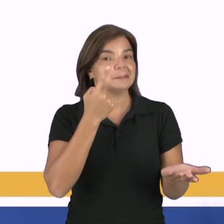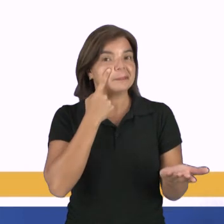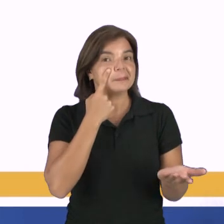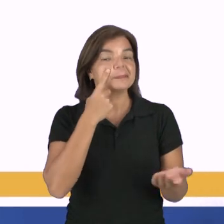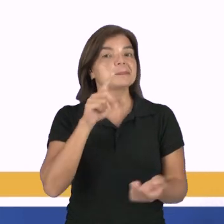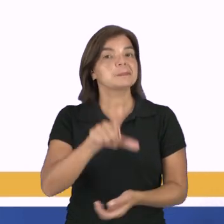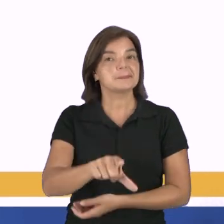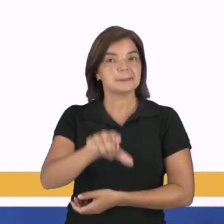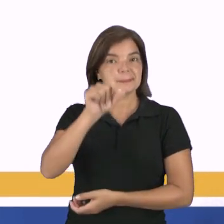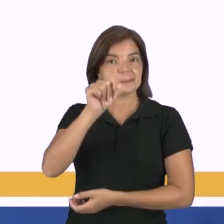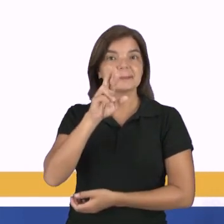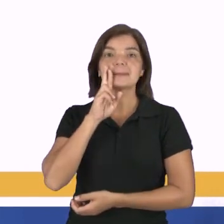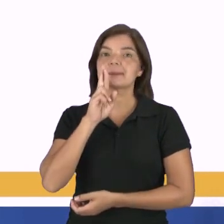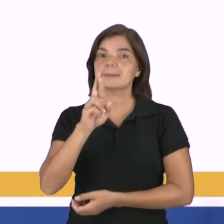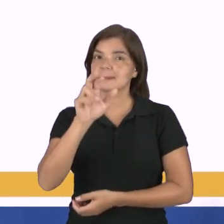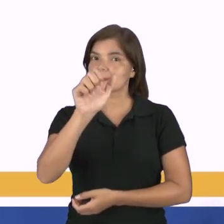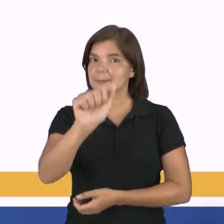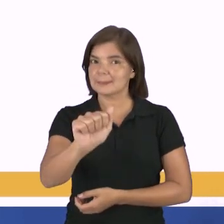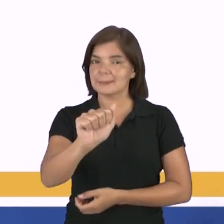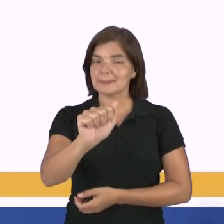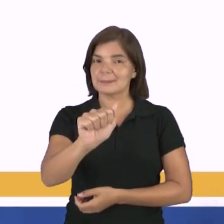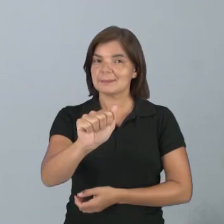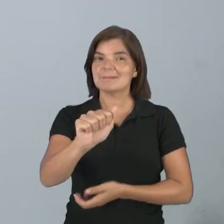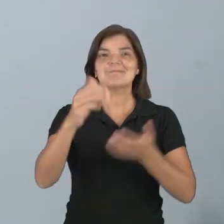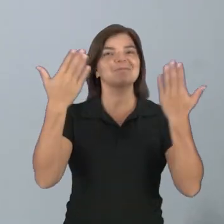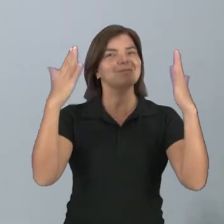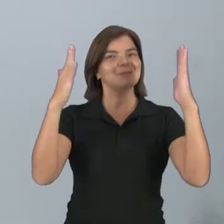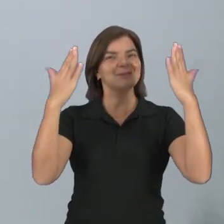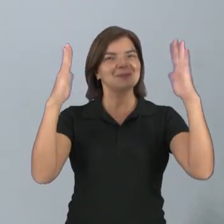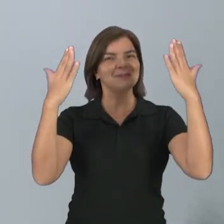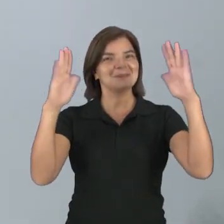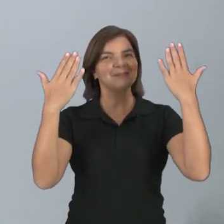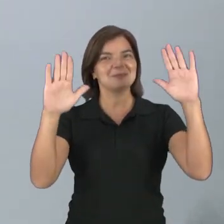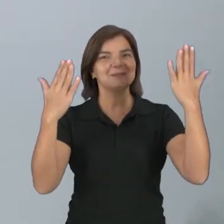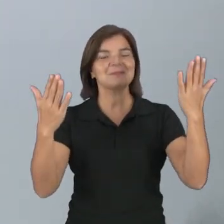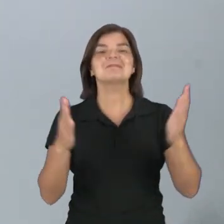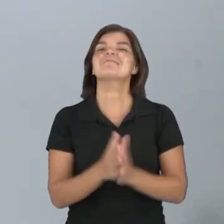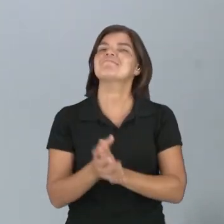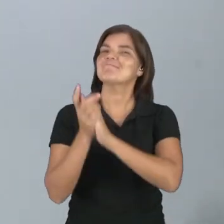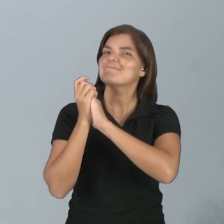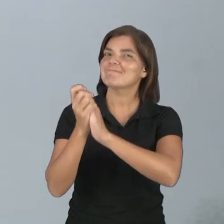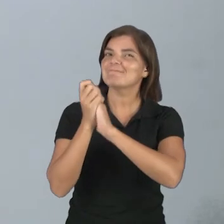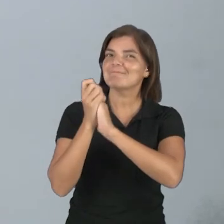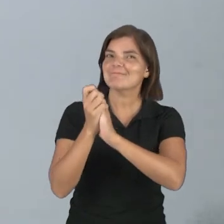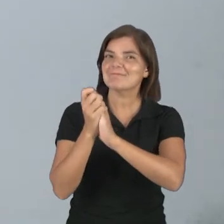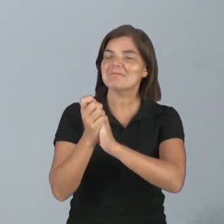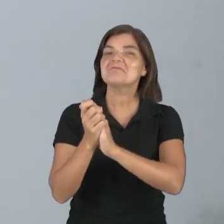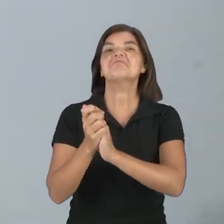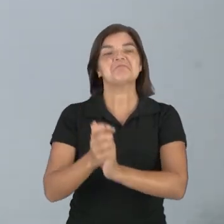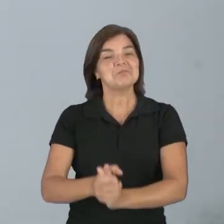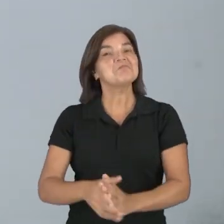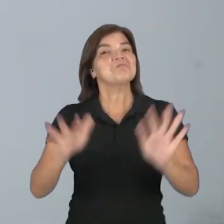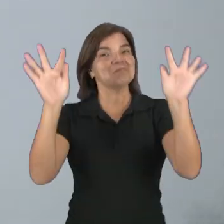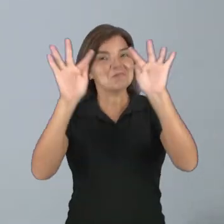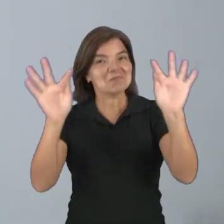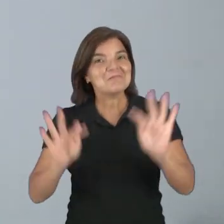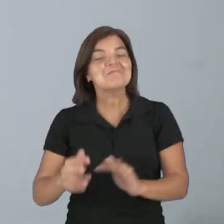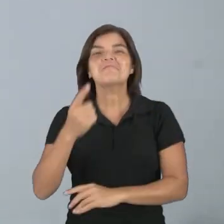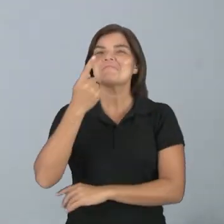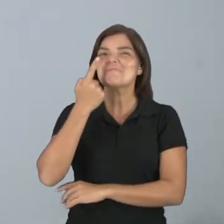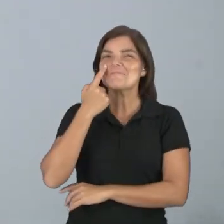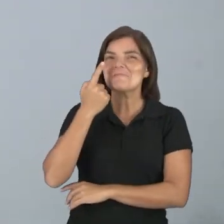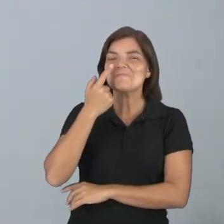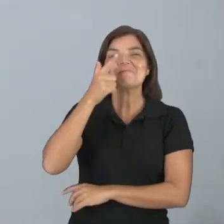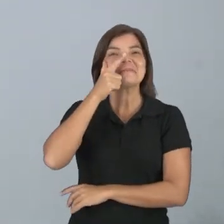você escolheu a letra A, tá certo! Meus parabéns! Fico muito empolgado toda vez que vejo que